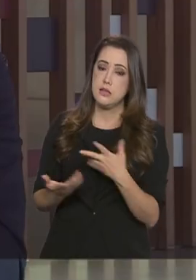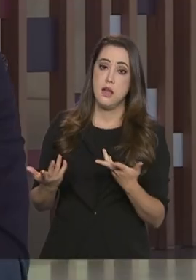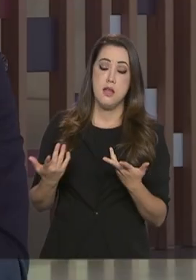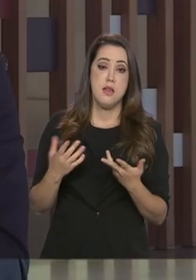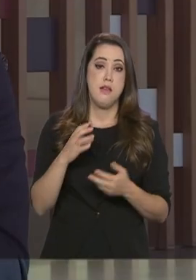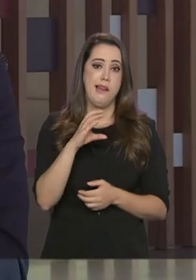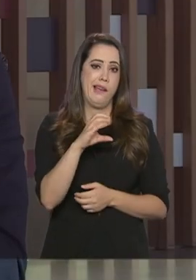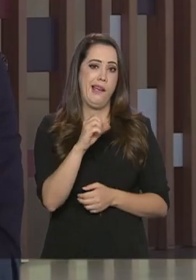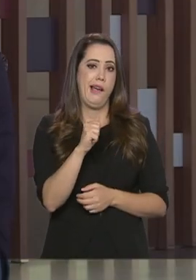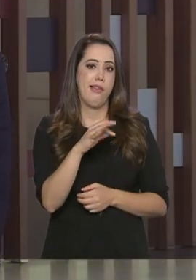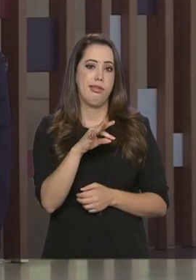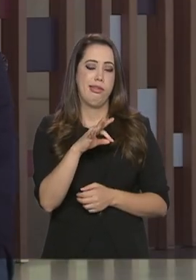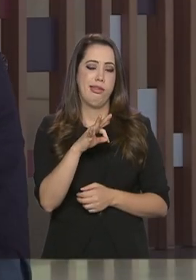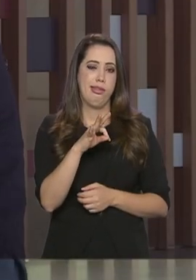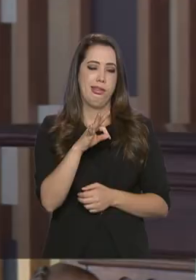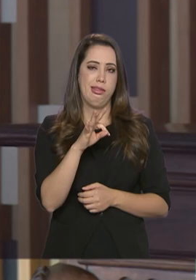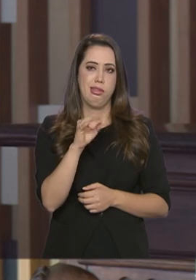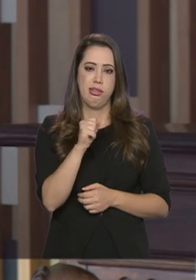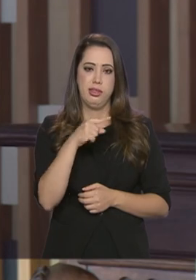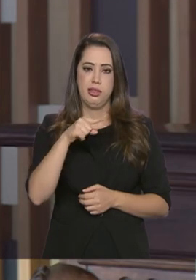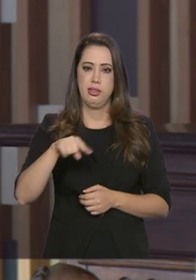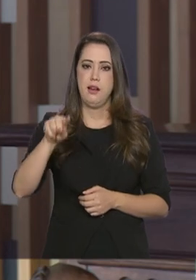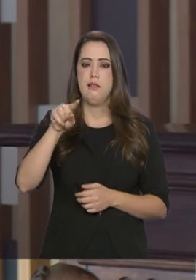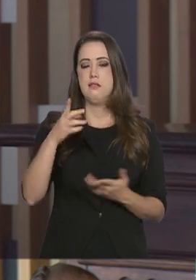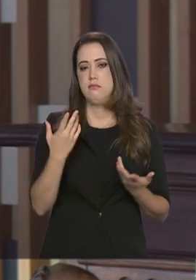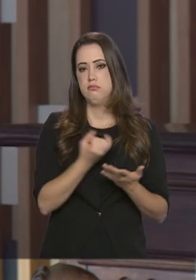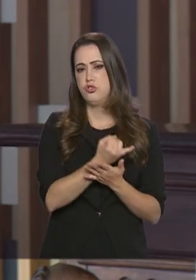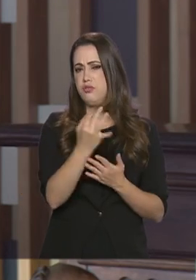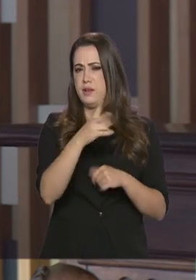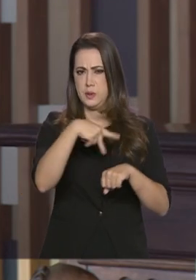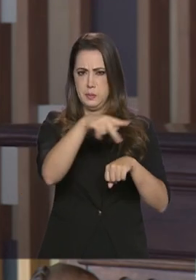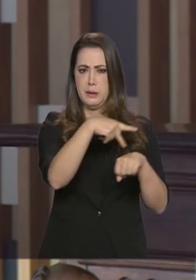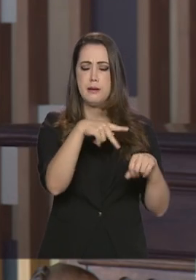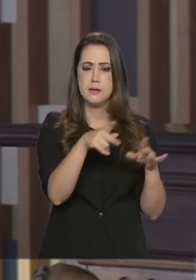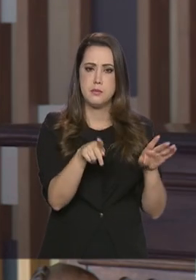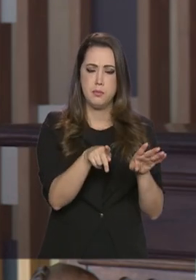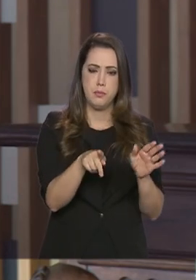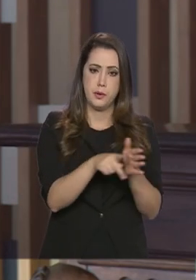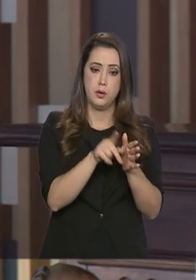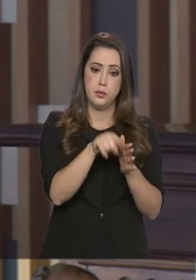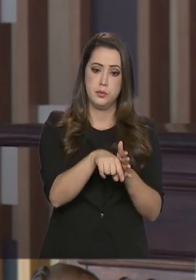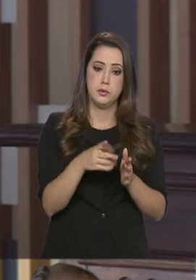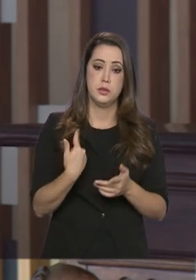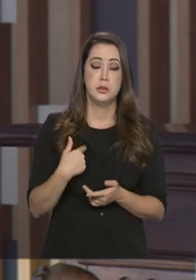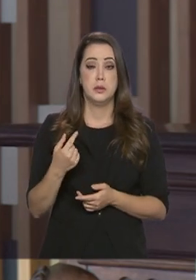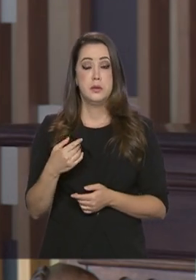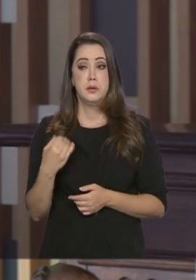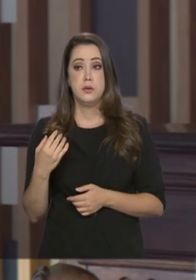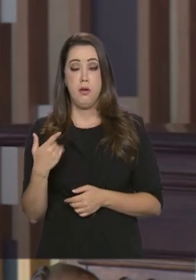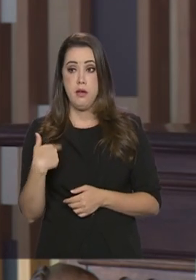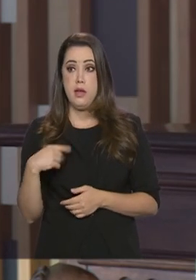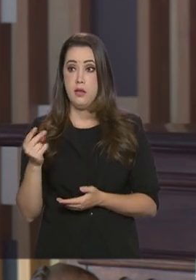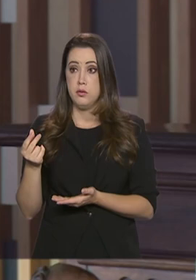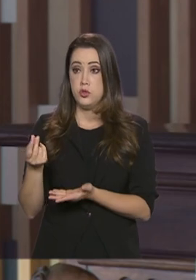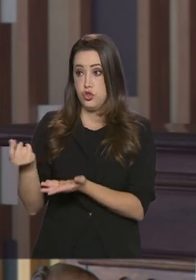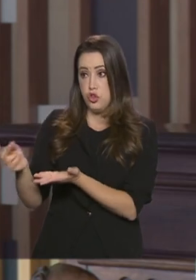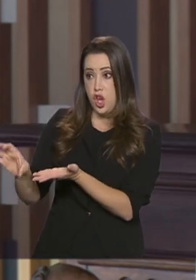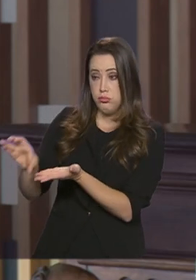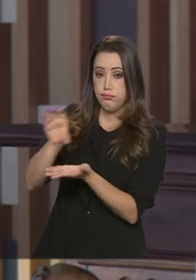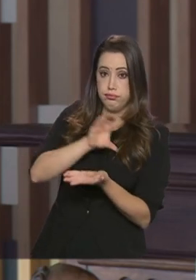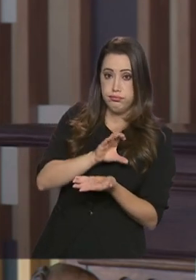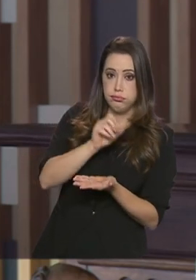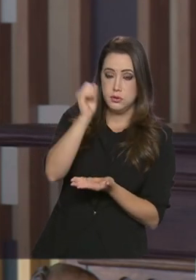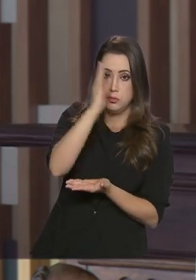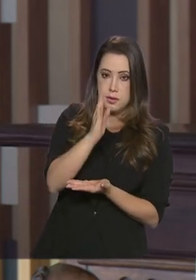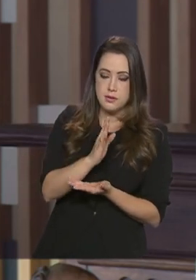Atrair investimentos para Brasil? Claro, sim. Tudo com um duplo viés, uma dupla dimensão. Atrair investimentos, são países